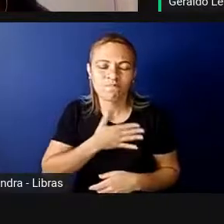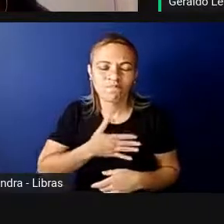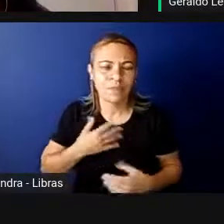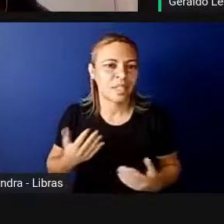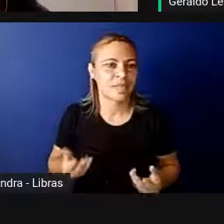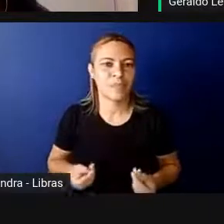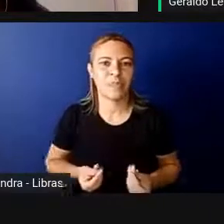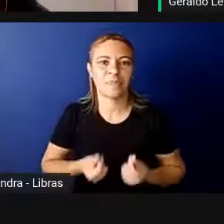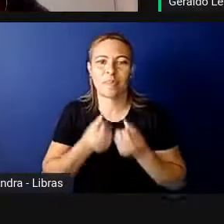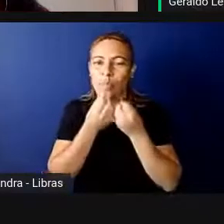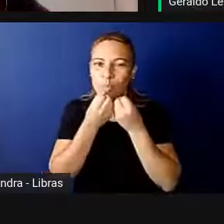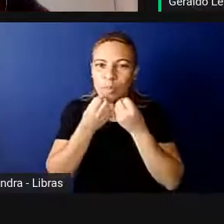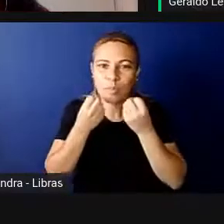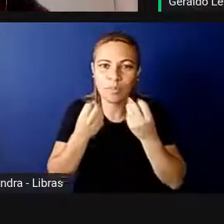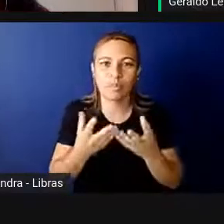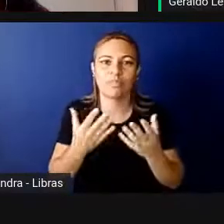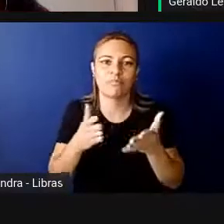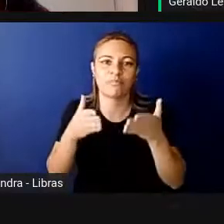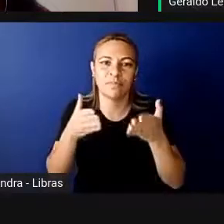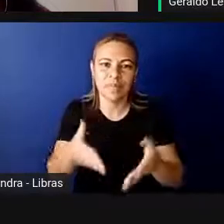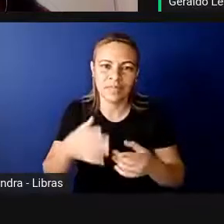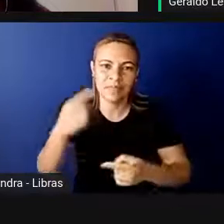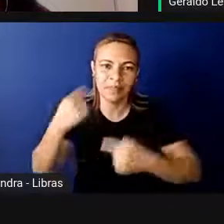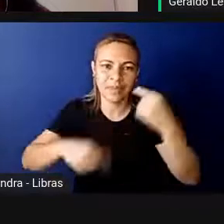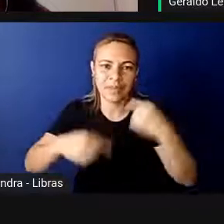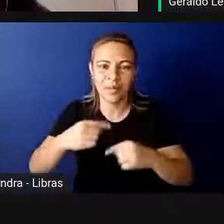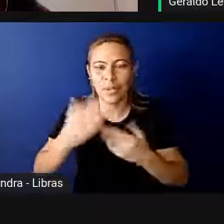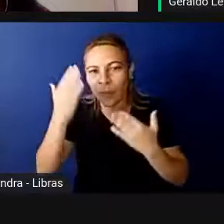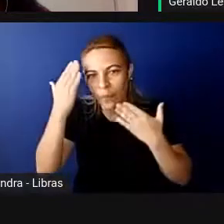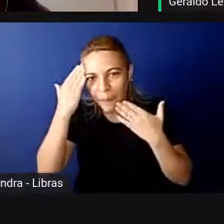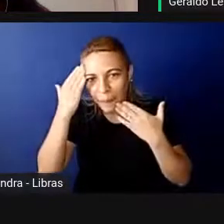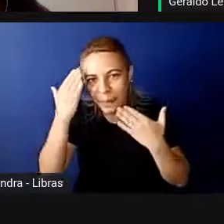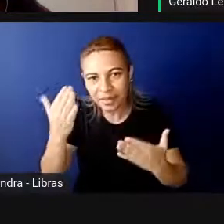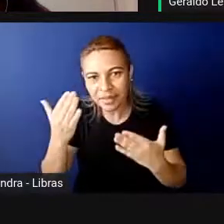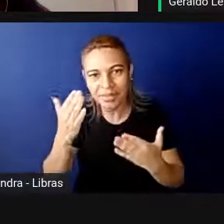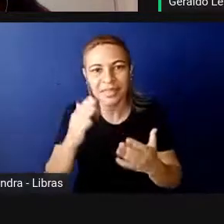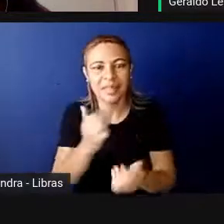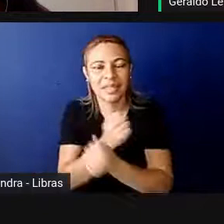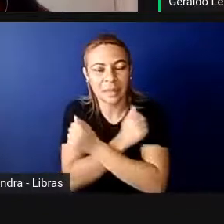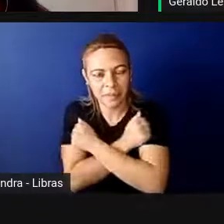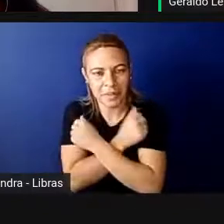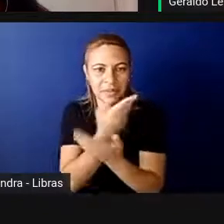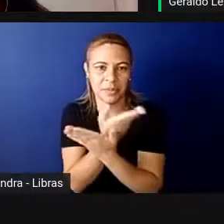desse debate, obrigada e um abraço a todos.